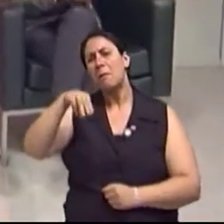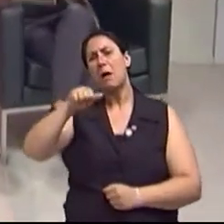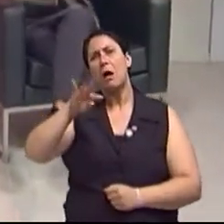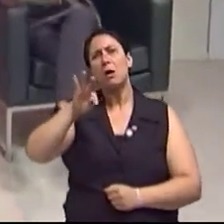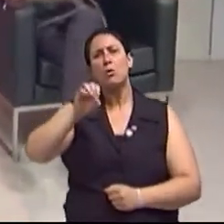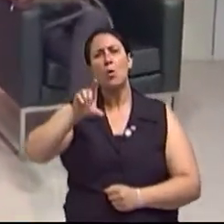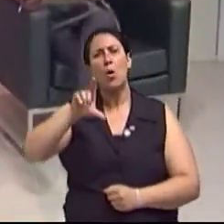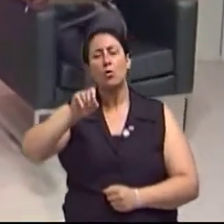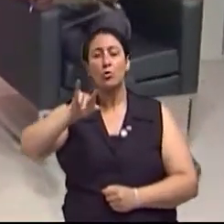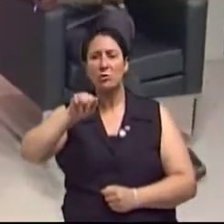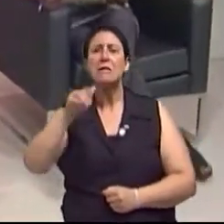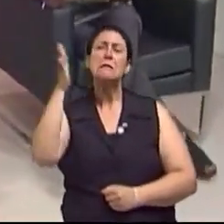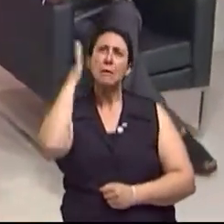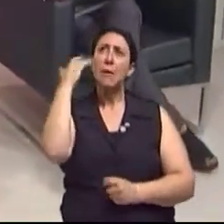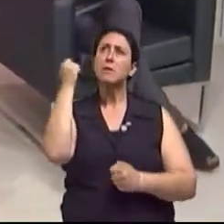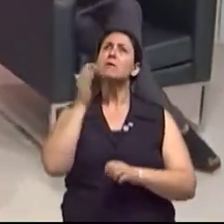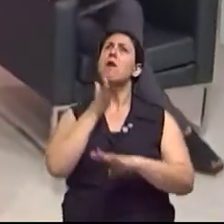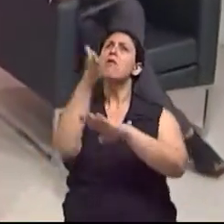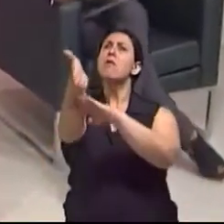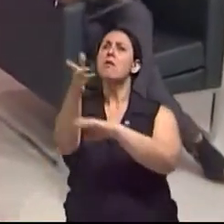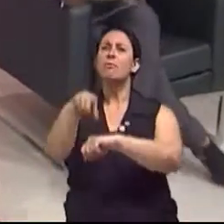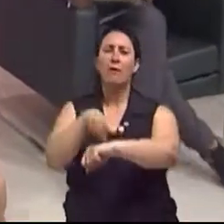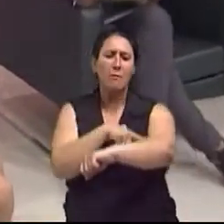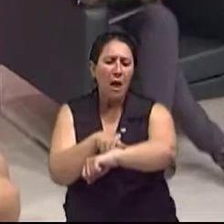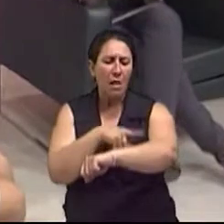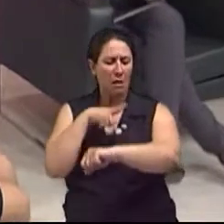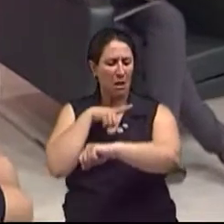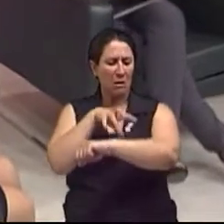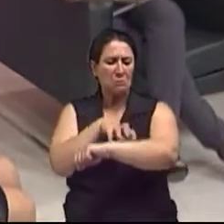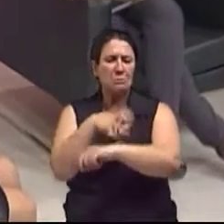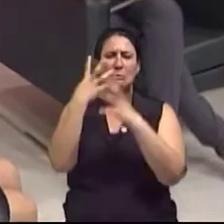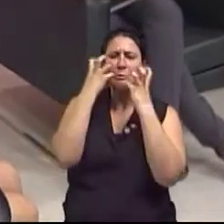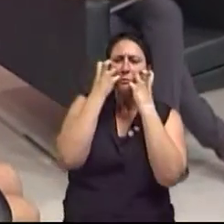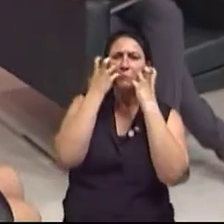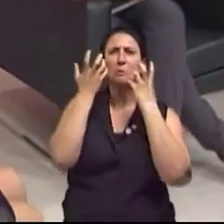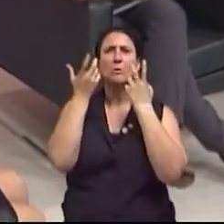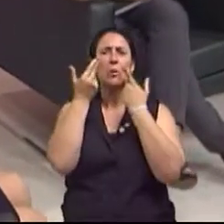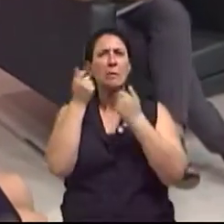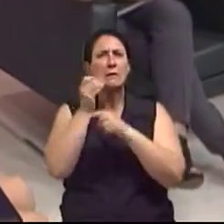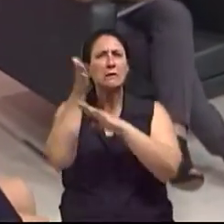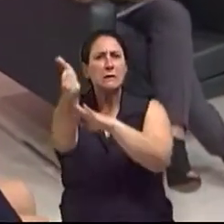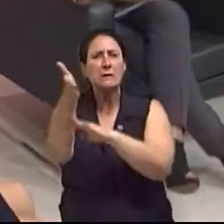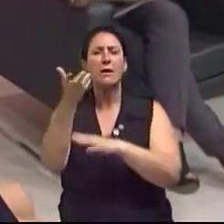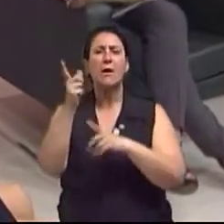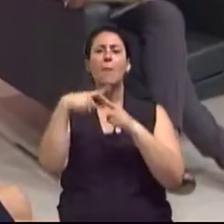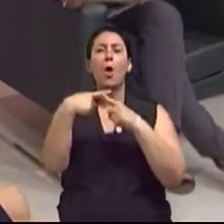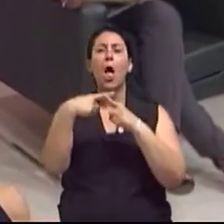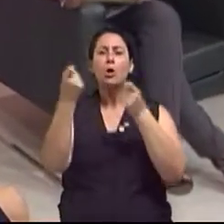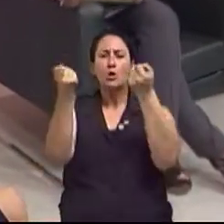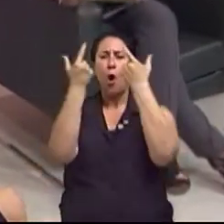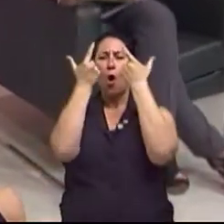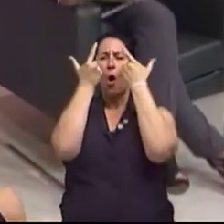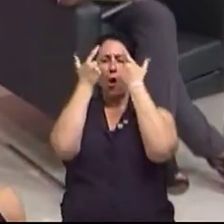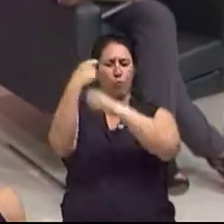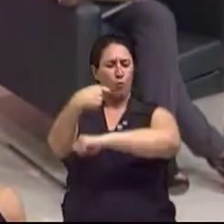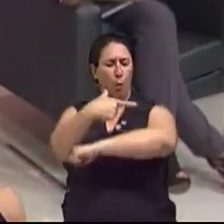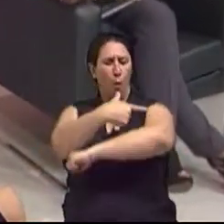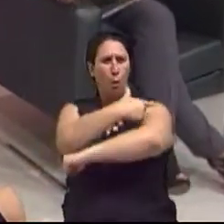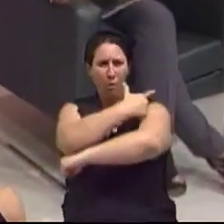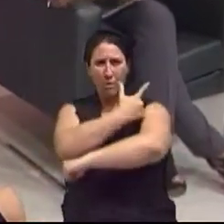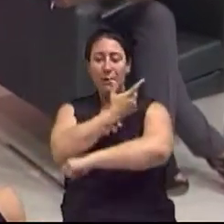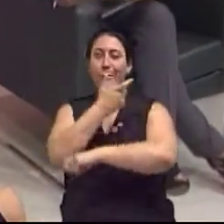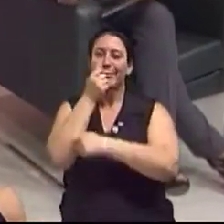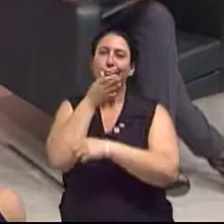dia, tem que ir no dermatologista, está com problema na pele, né? Pegou muito sol, se queimou todo, né?